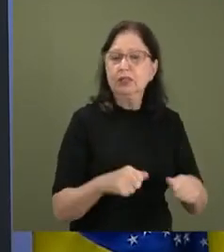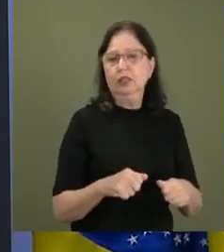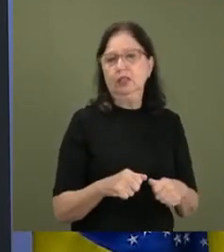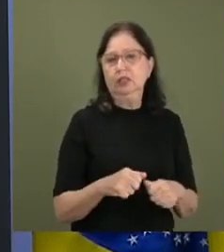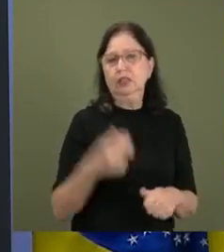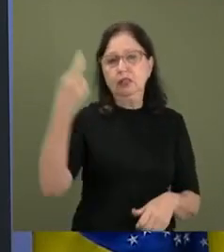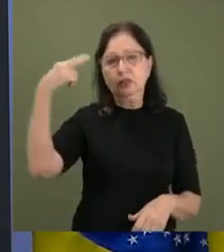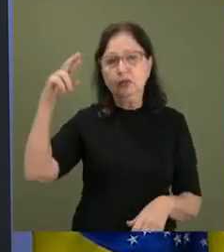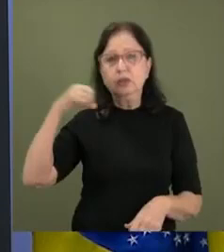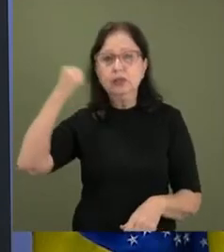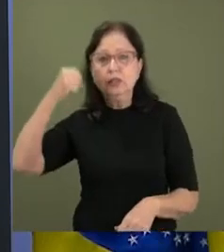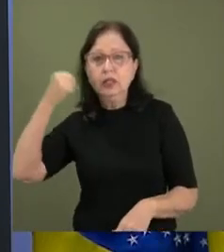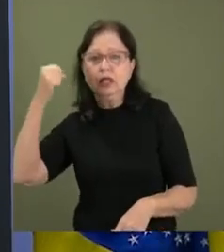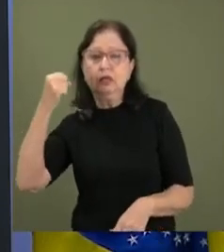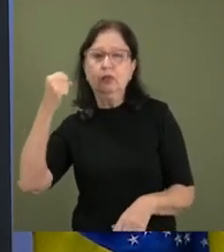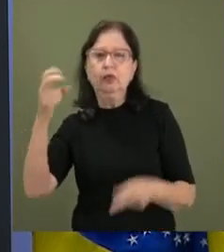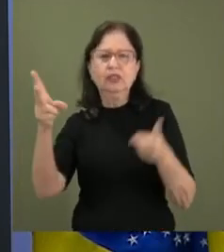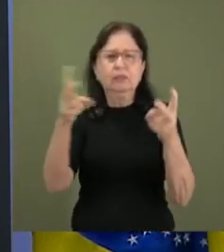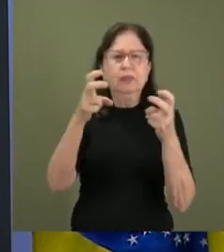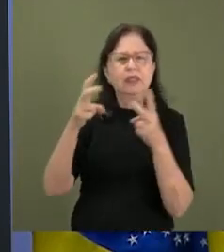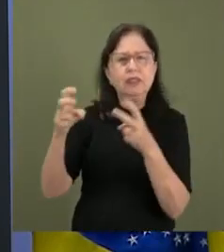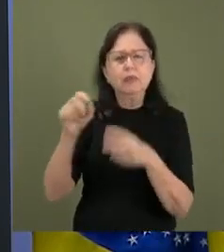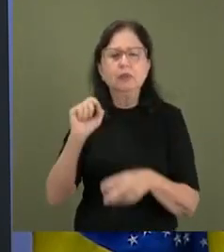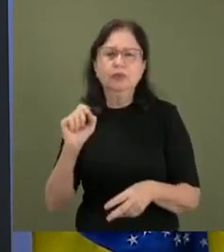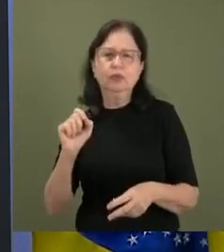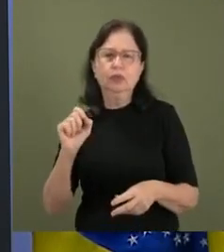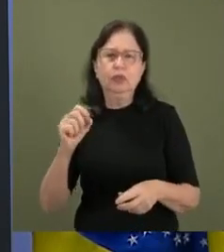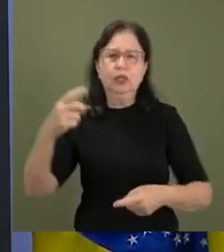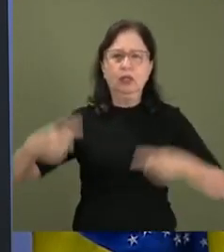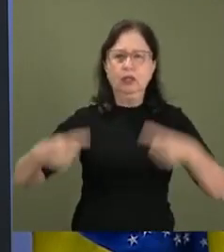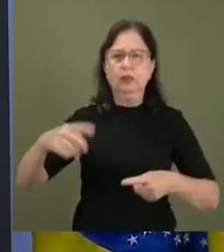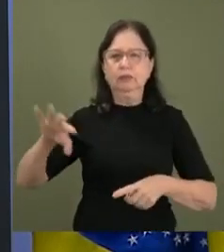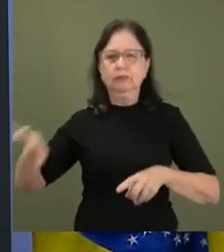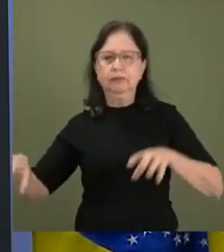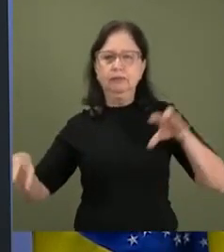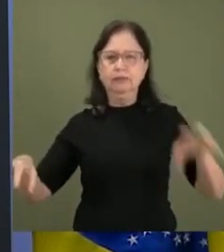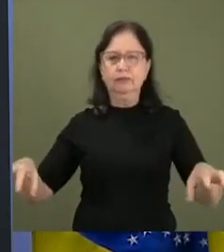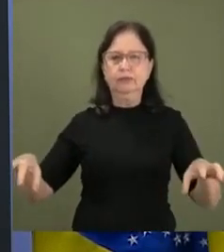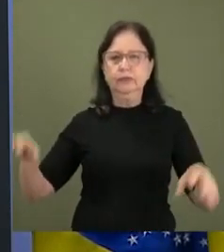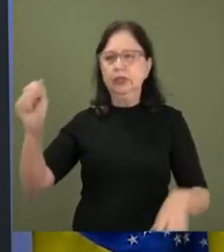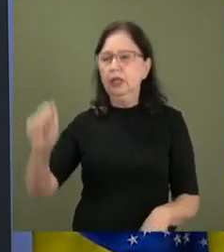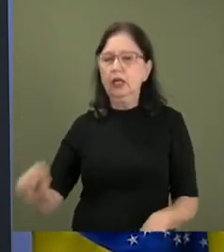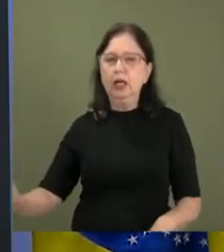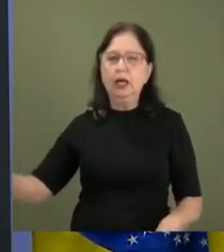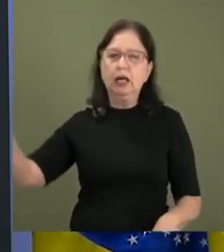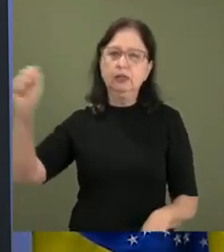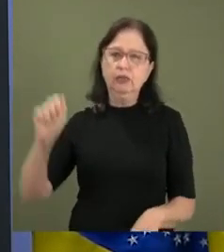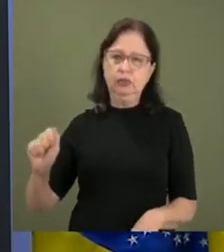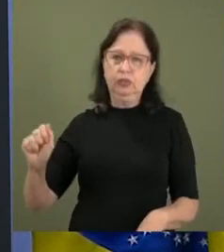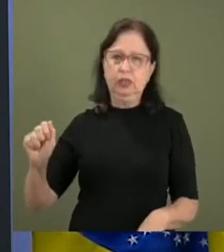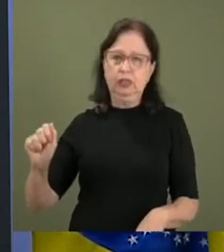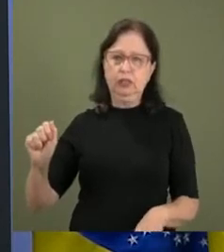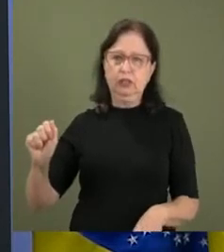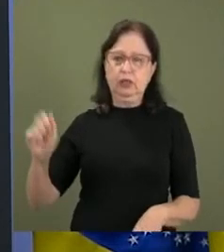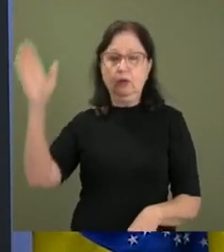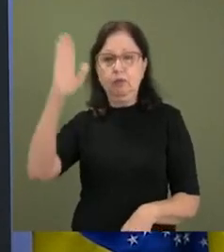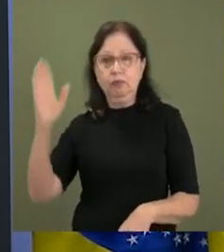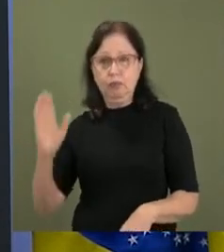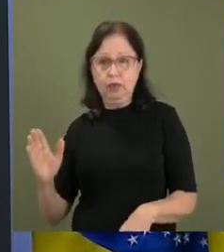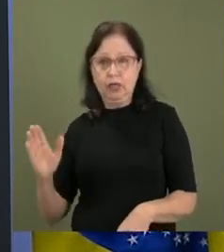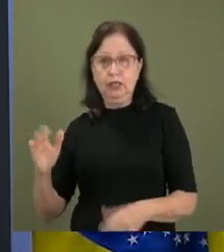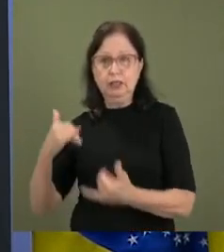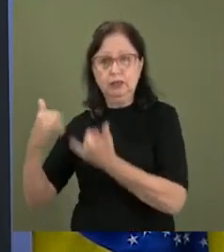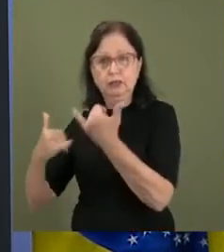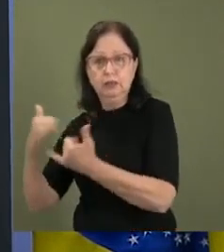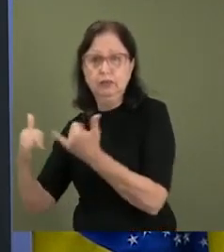é que quem está do outro lado deste debate é a quem serve esse projeto, a Associação Brasileira de Fantasy Sports. Sim, eles falam de games,